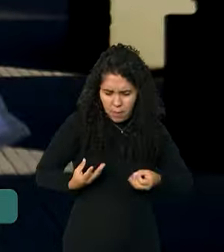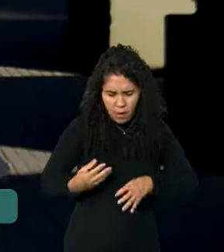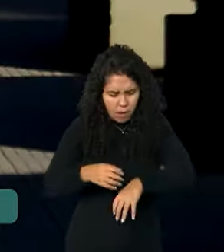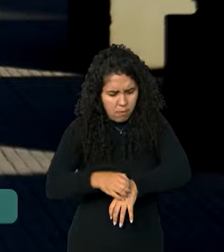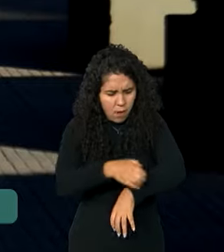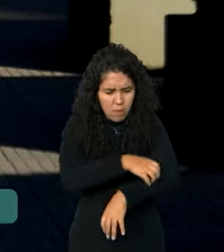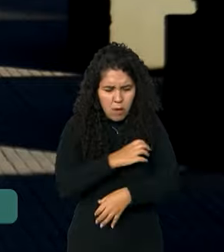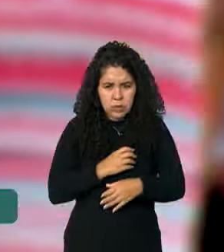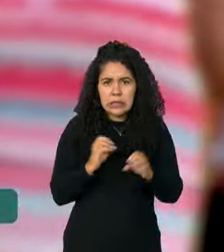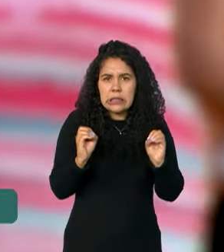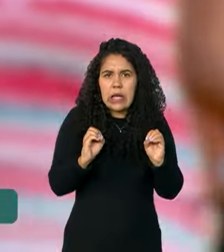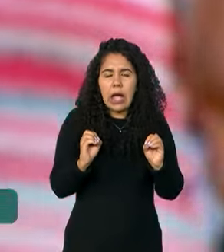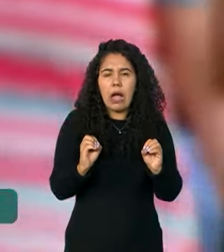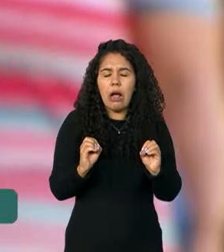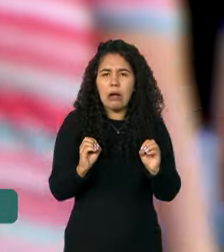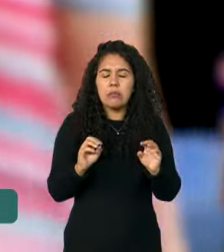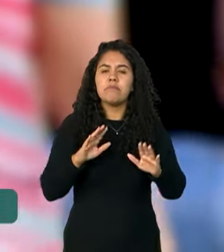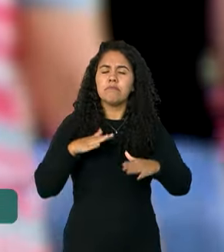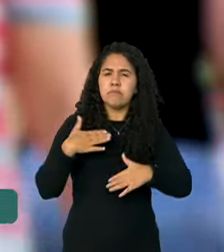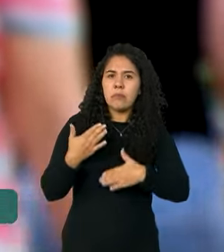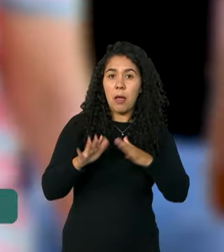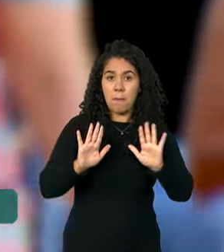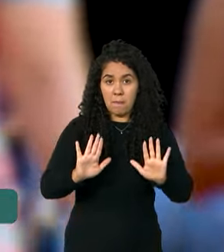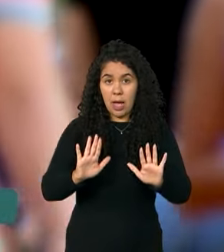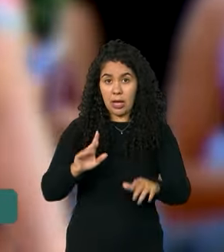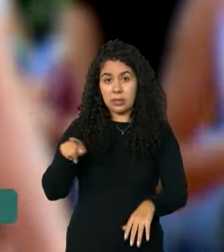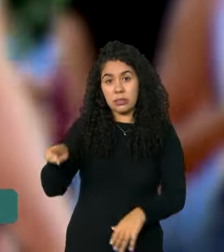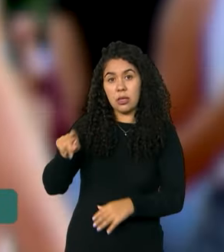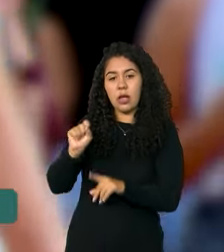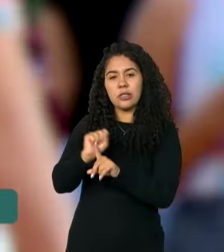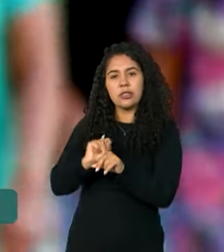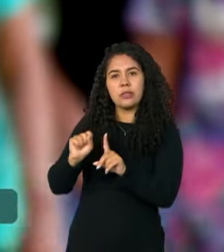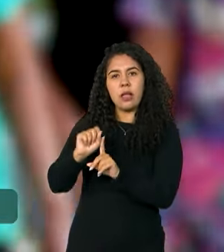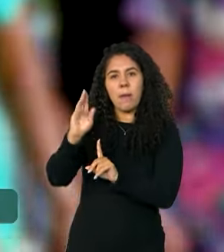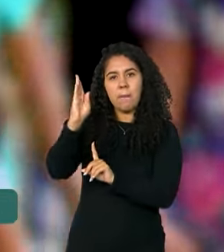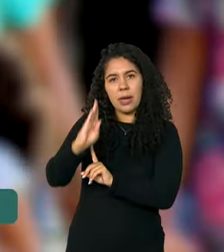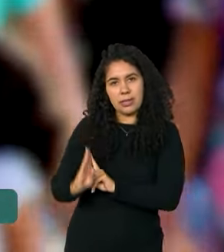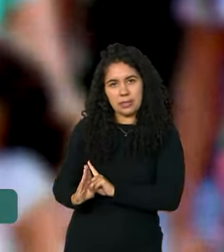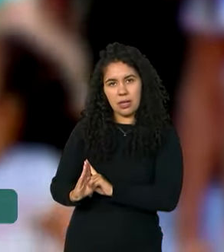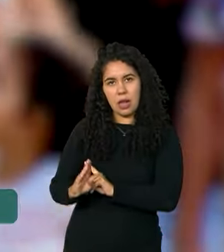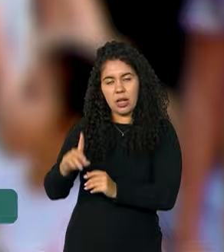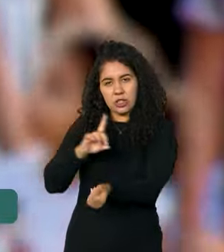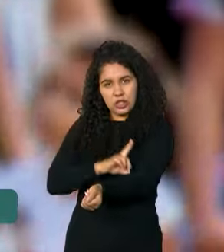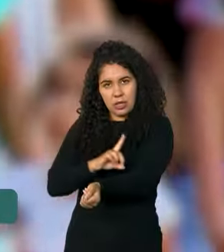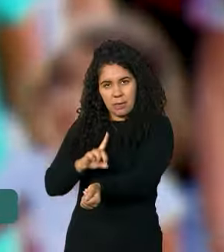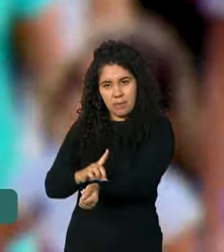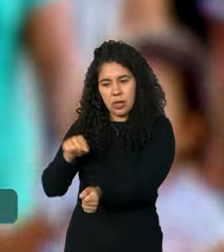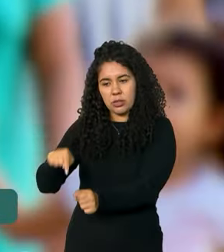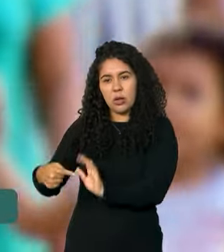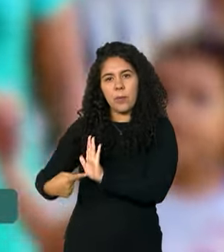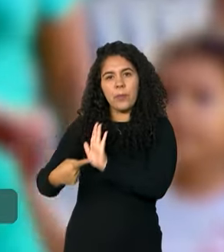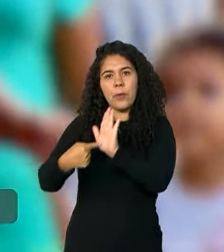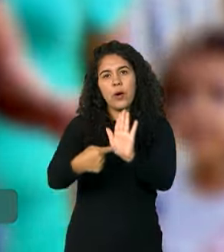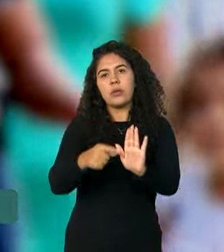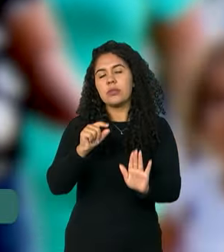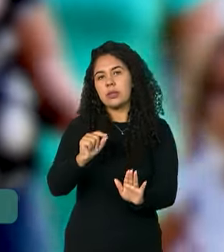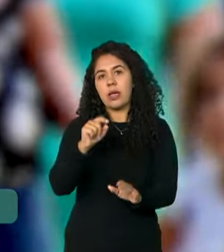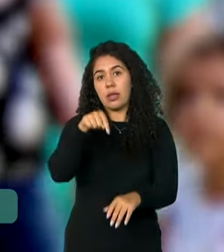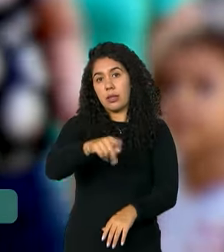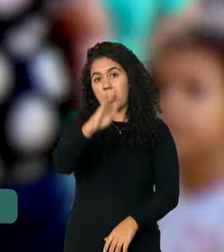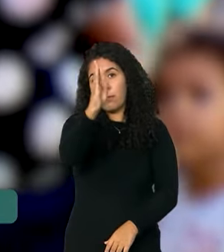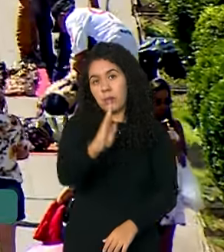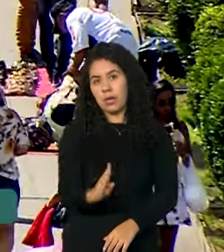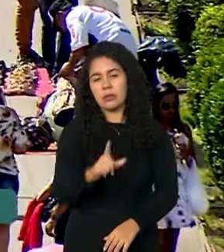estágios iniciais. Atualmente, segundo a Sociedade Brasileira de Diabetes, o Brasil tem cerca de